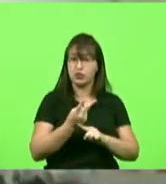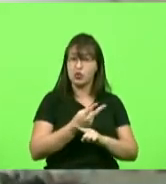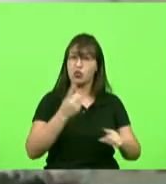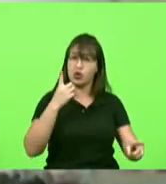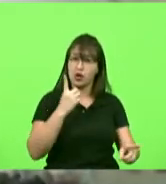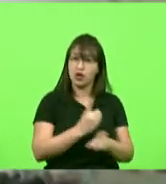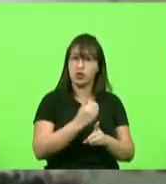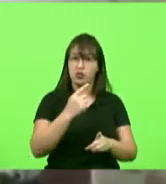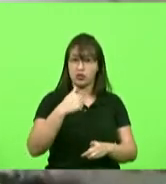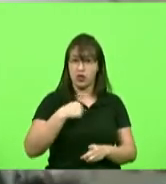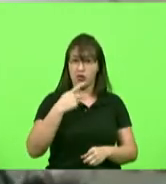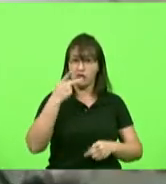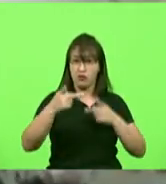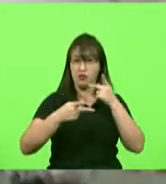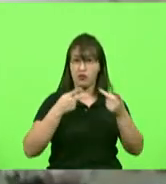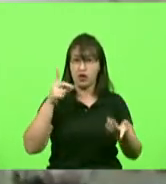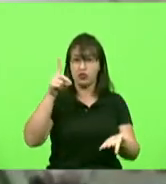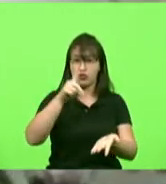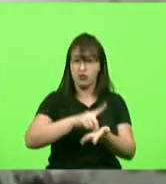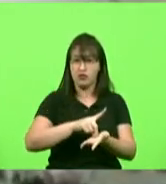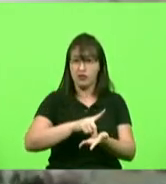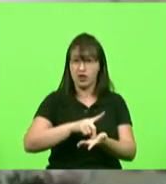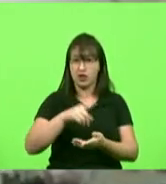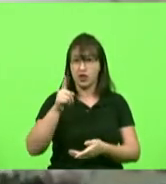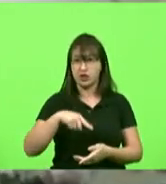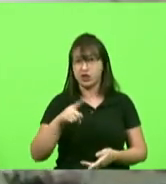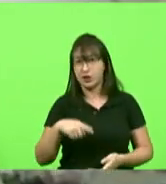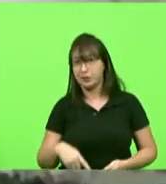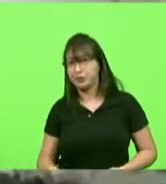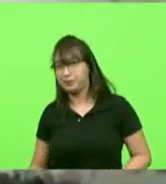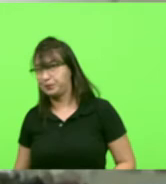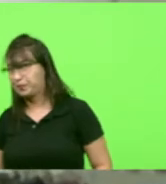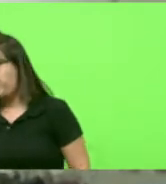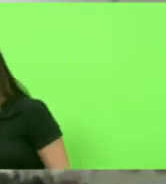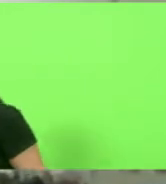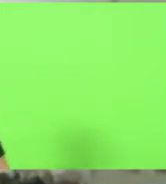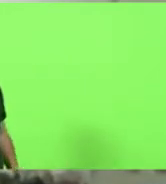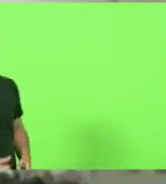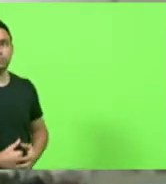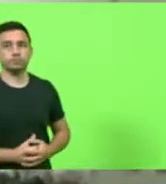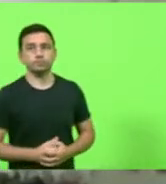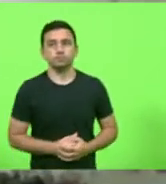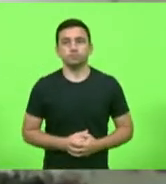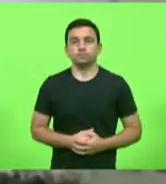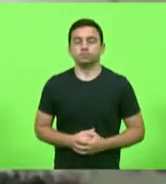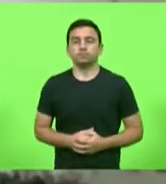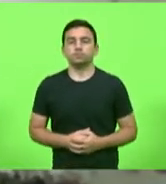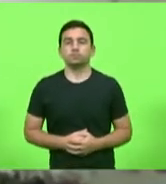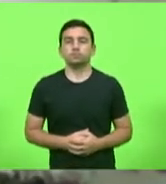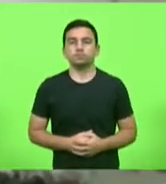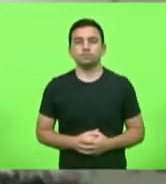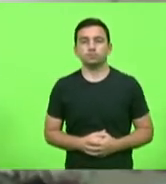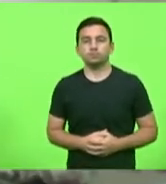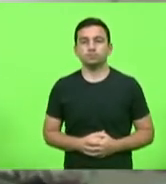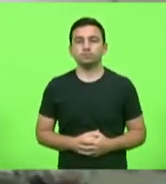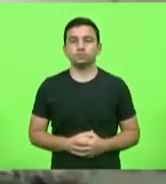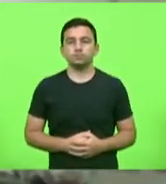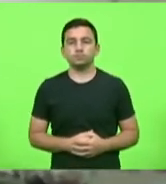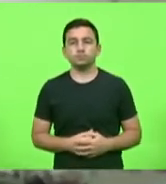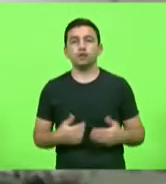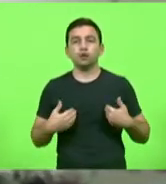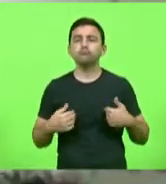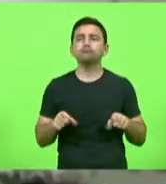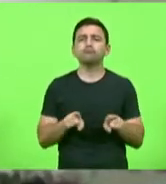estou falando aqui de fato existe e foi executado mas eu quero também fazer a